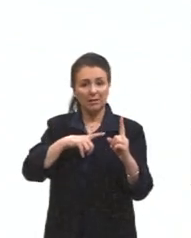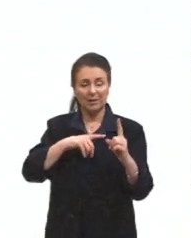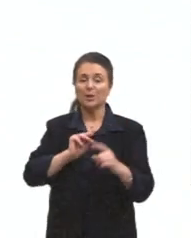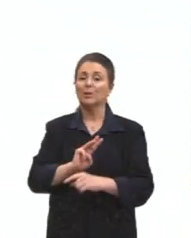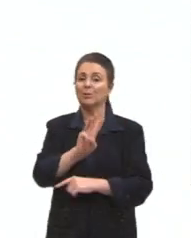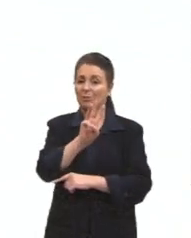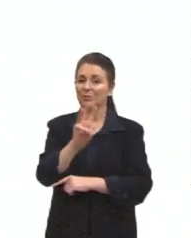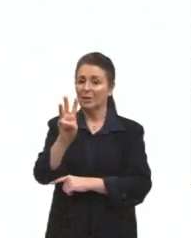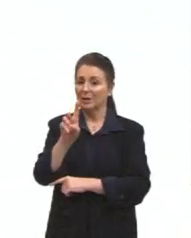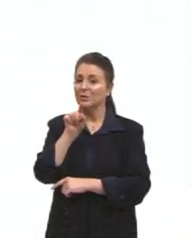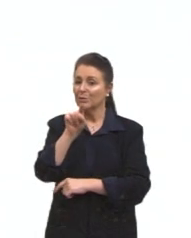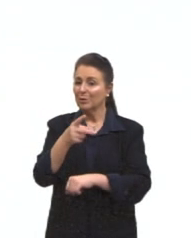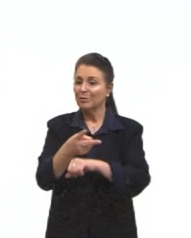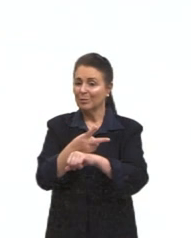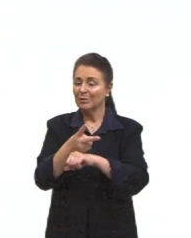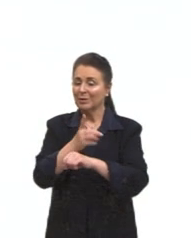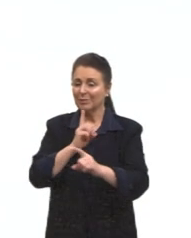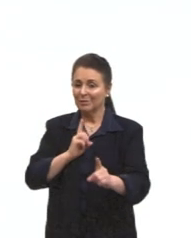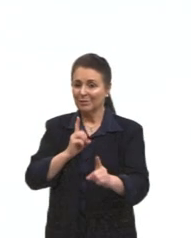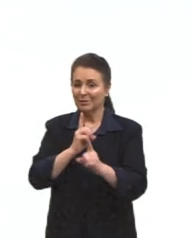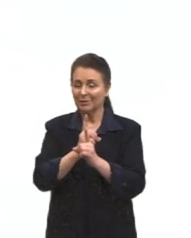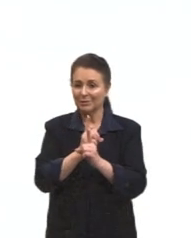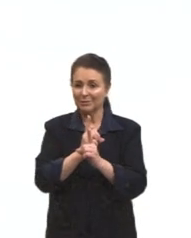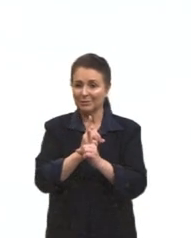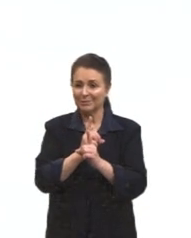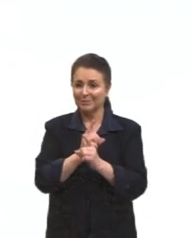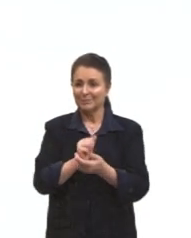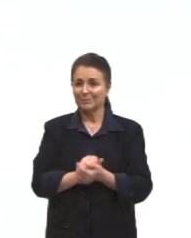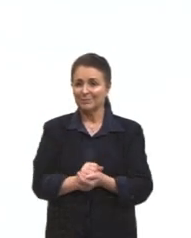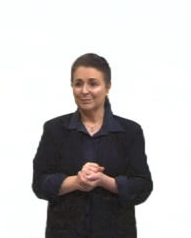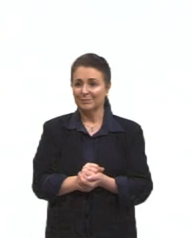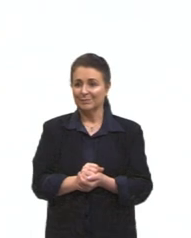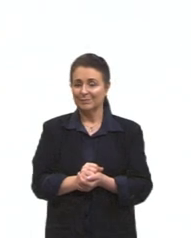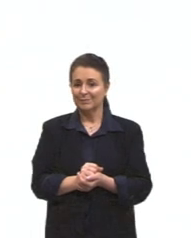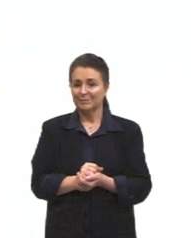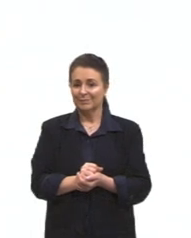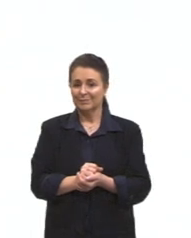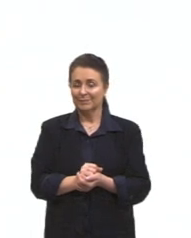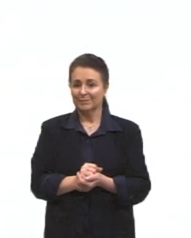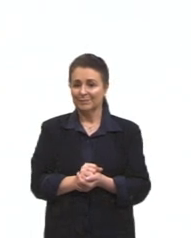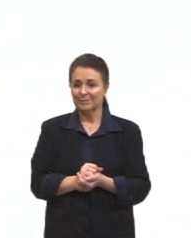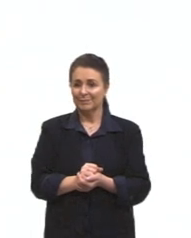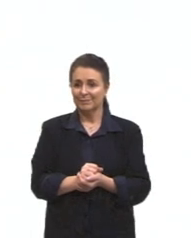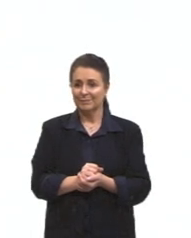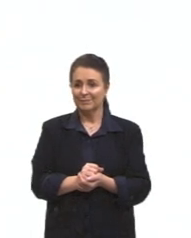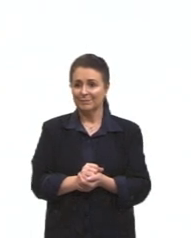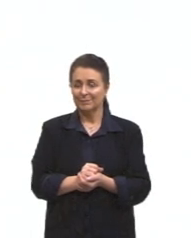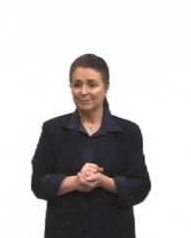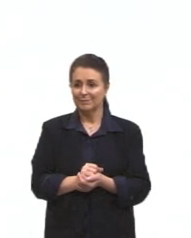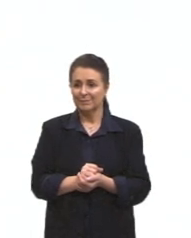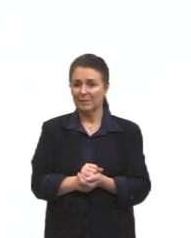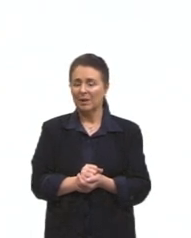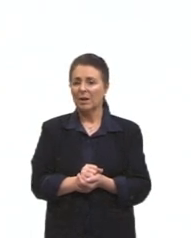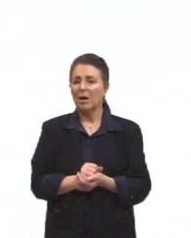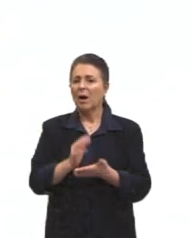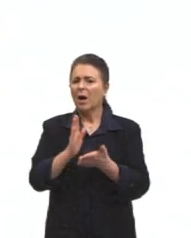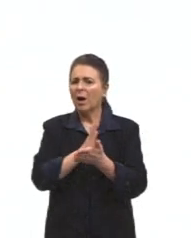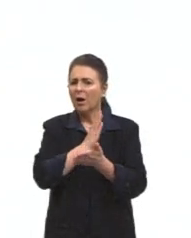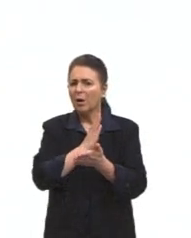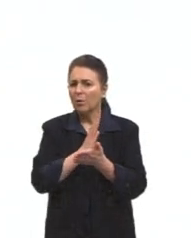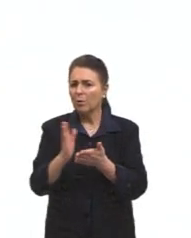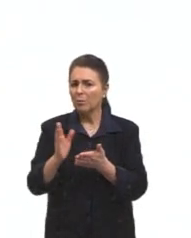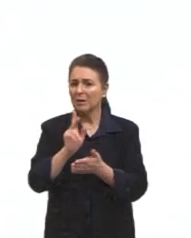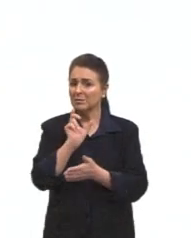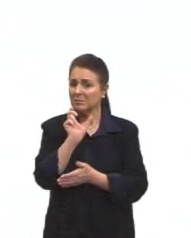para ti. Show de bola. Aqui, então, prof, para nós encerrarmos esse assunto, olha lá. Alguns estrangeirismos já